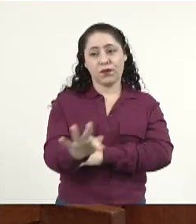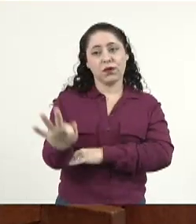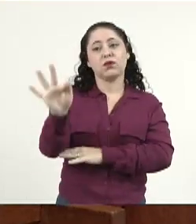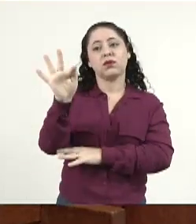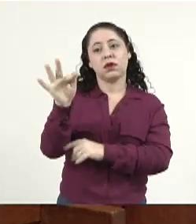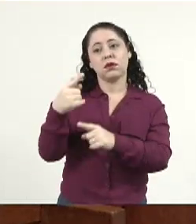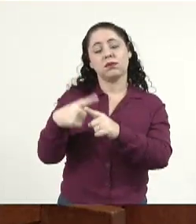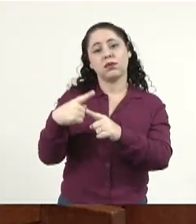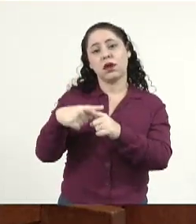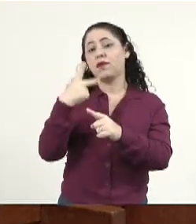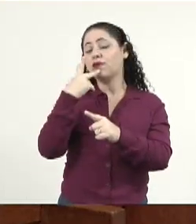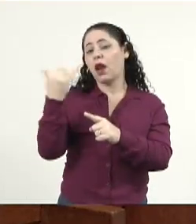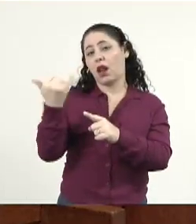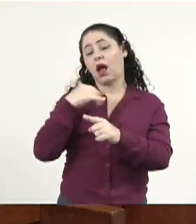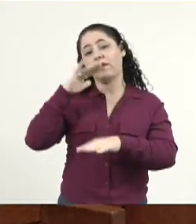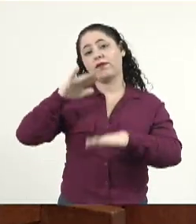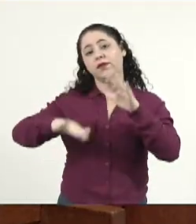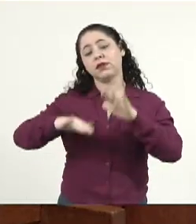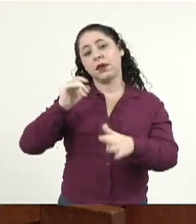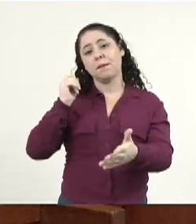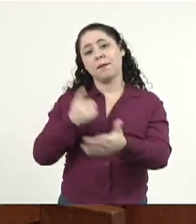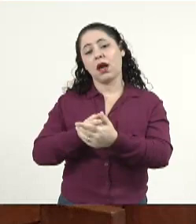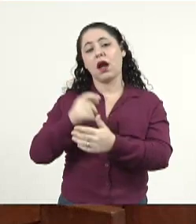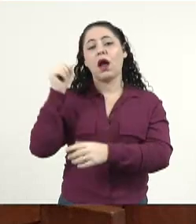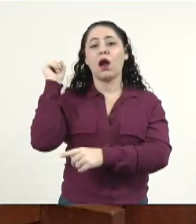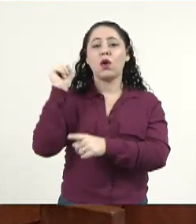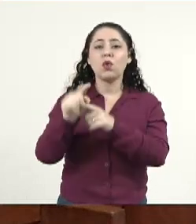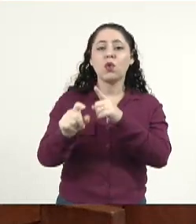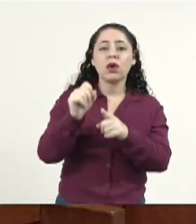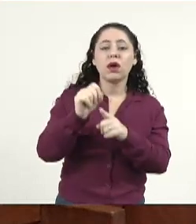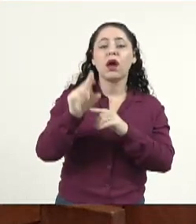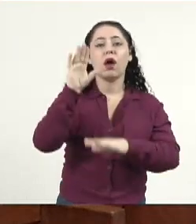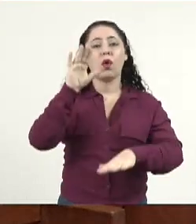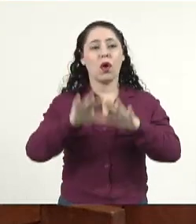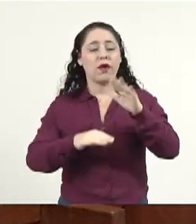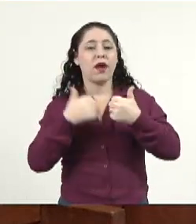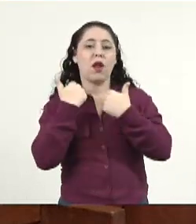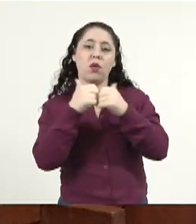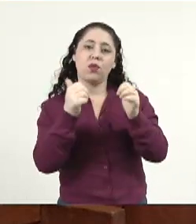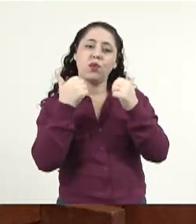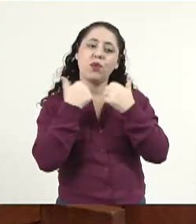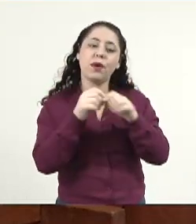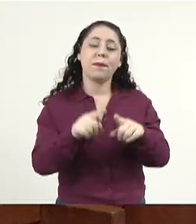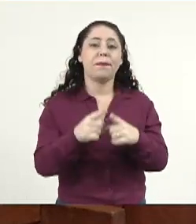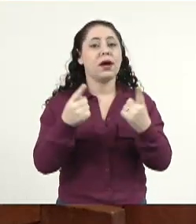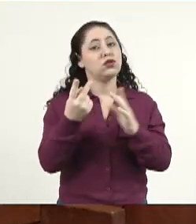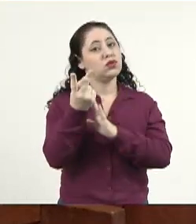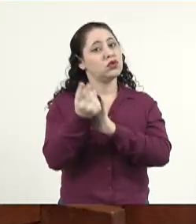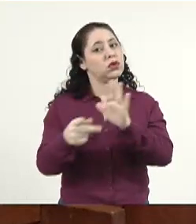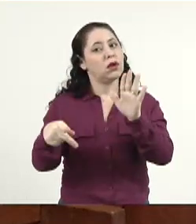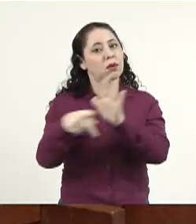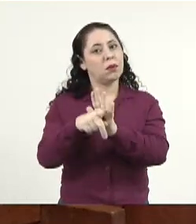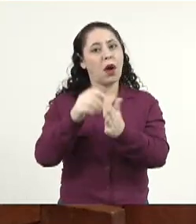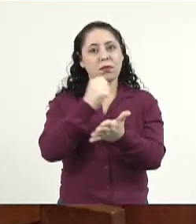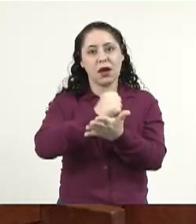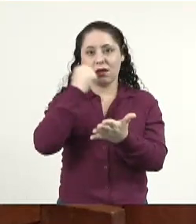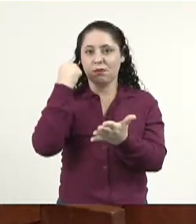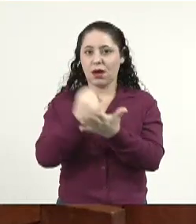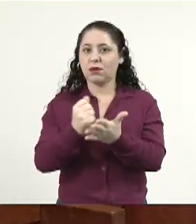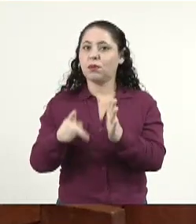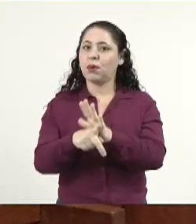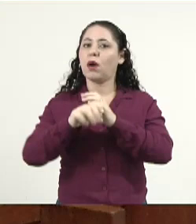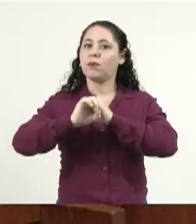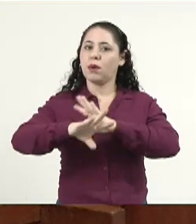porque falaram que às vezes precisa para aluguel, precisa para transporte, mas o recurso não é destinado